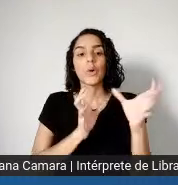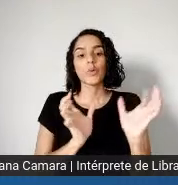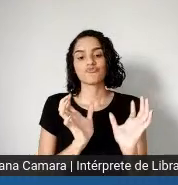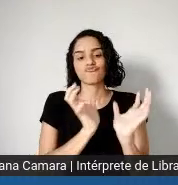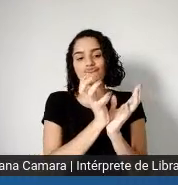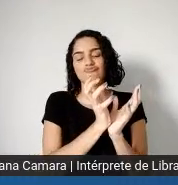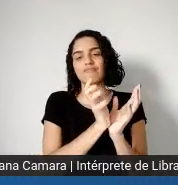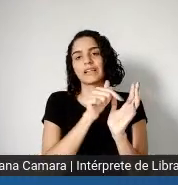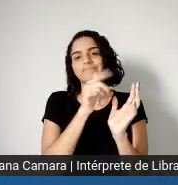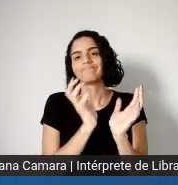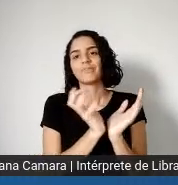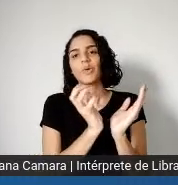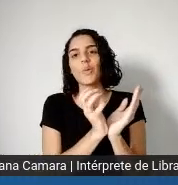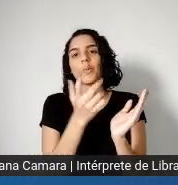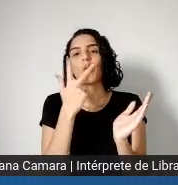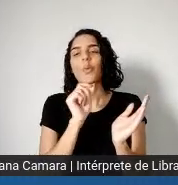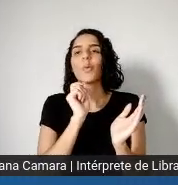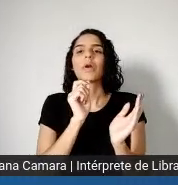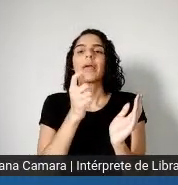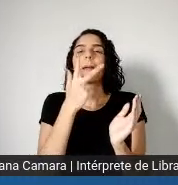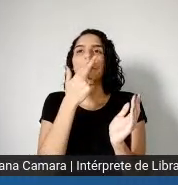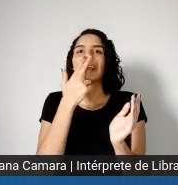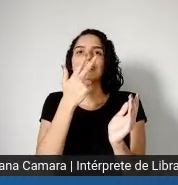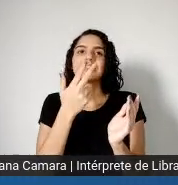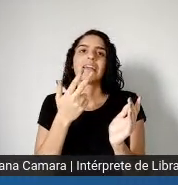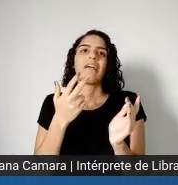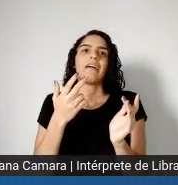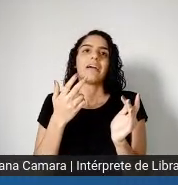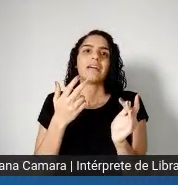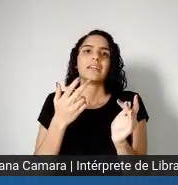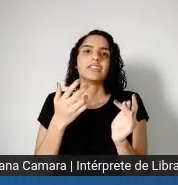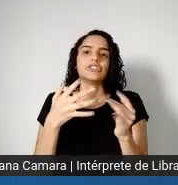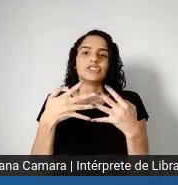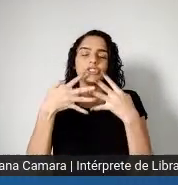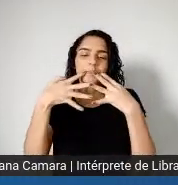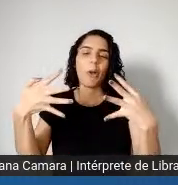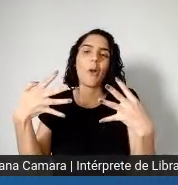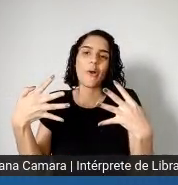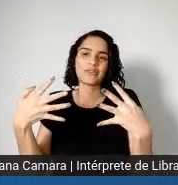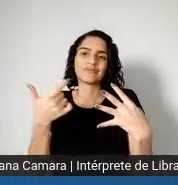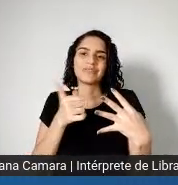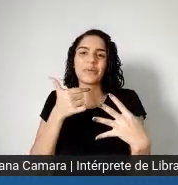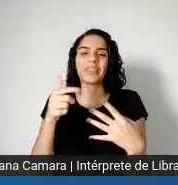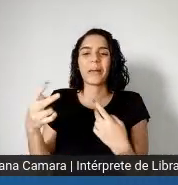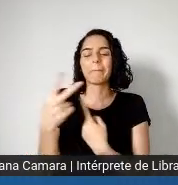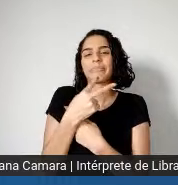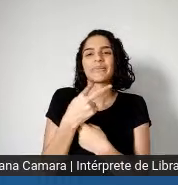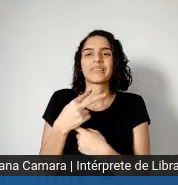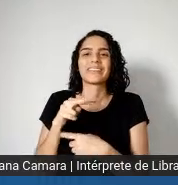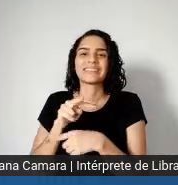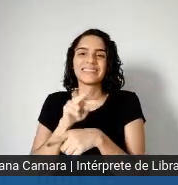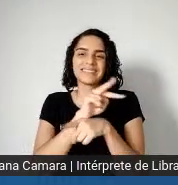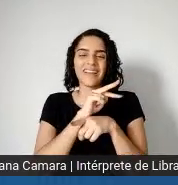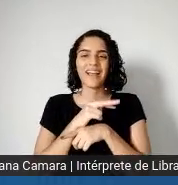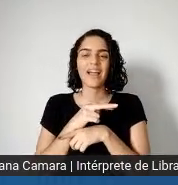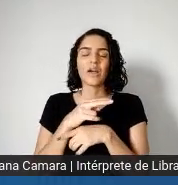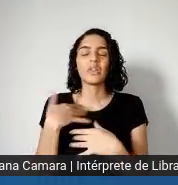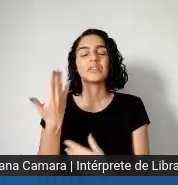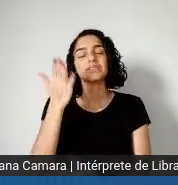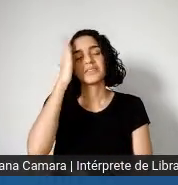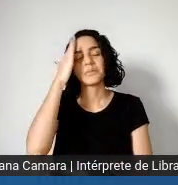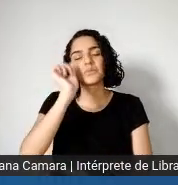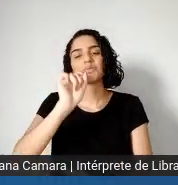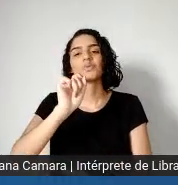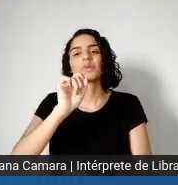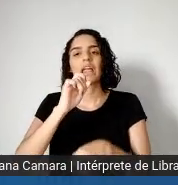maior grau de vulnerabilidade, né, a gente já tem, né, que a pandemia, desde o seu